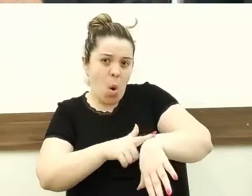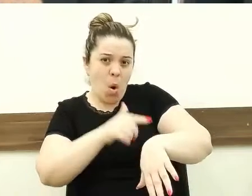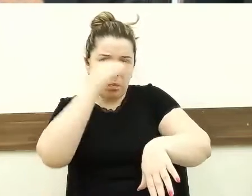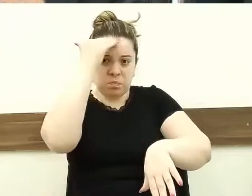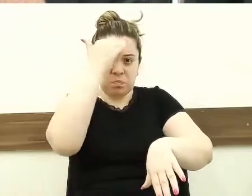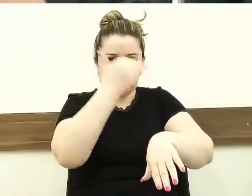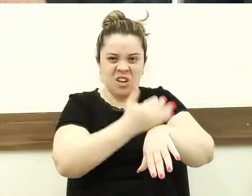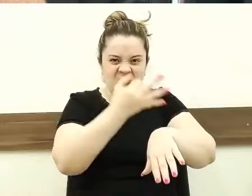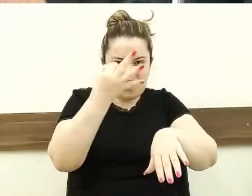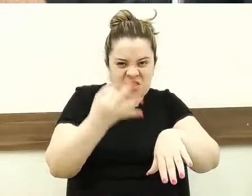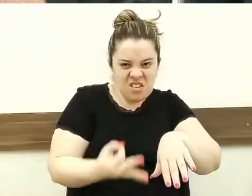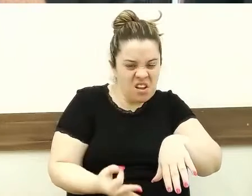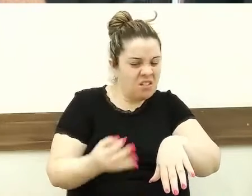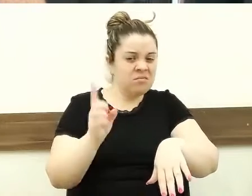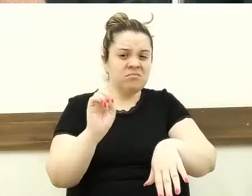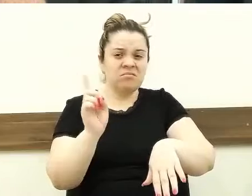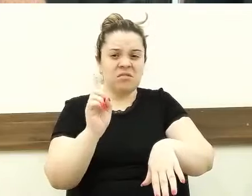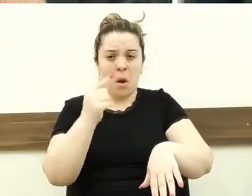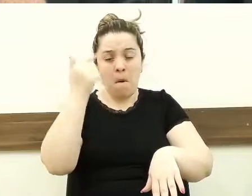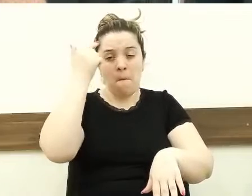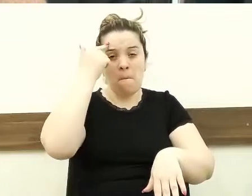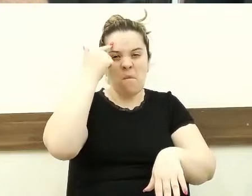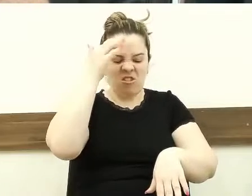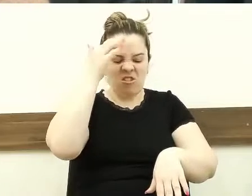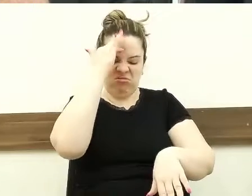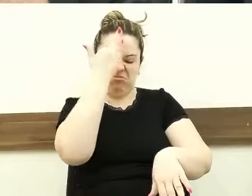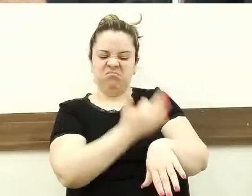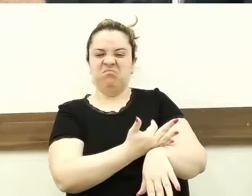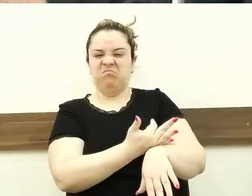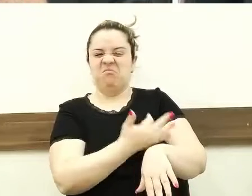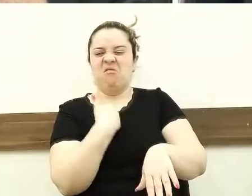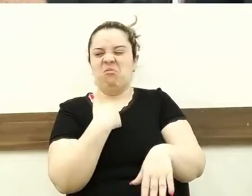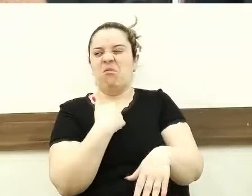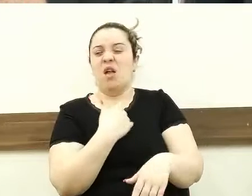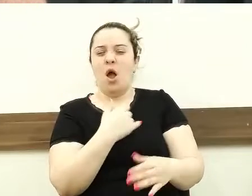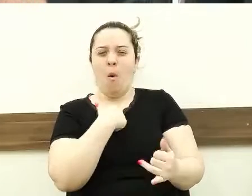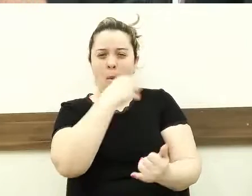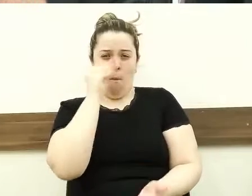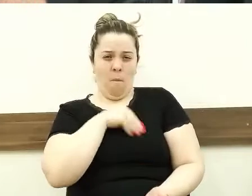estou ganhando a metade do que eu ganhava, então eu vou trabalhar a metade do que eu trabalhava.